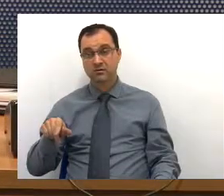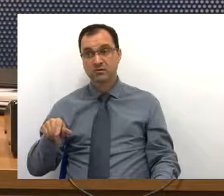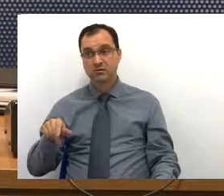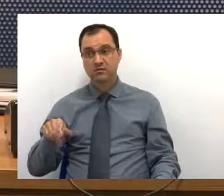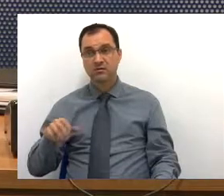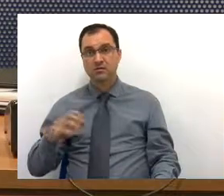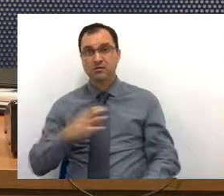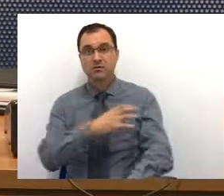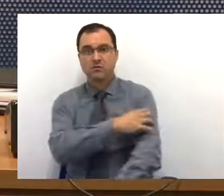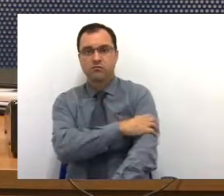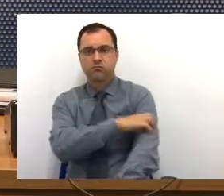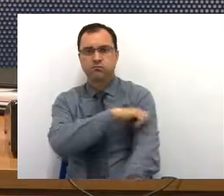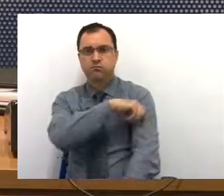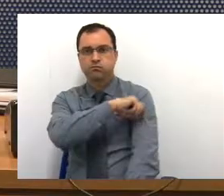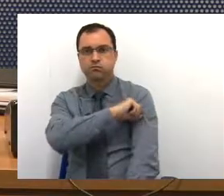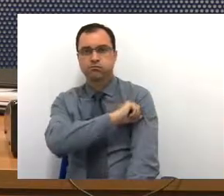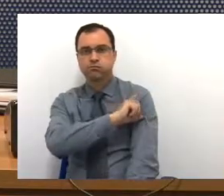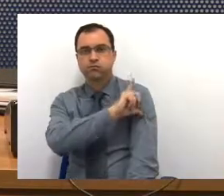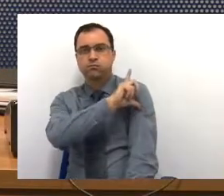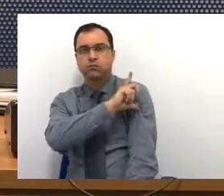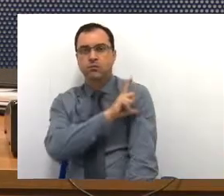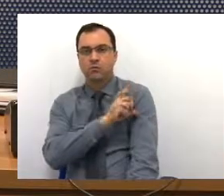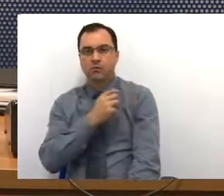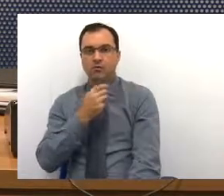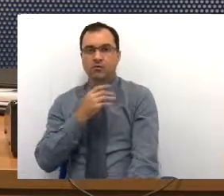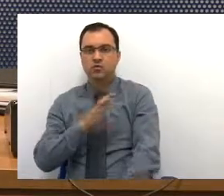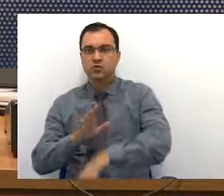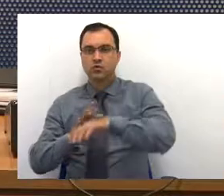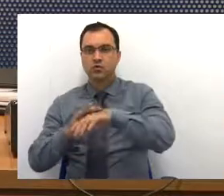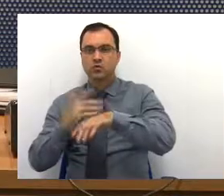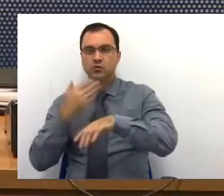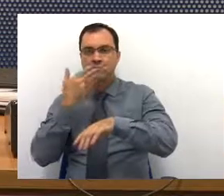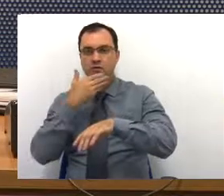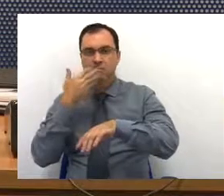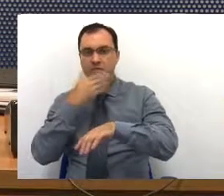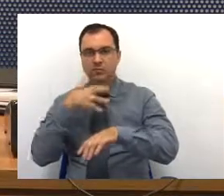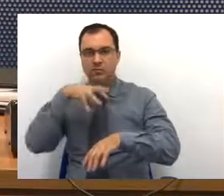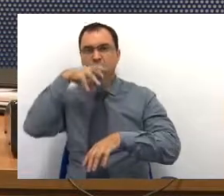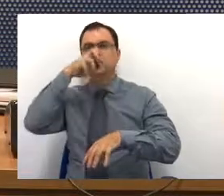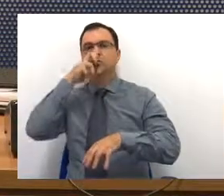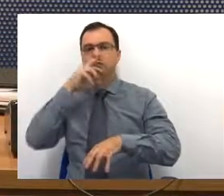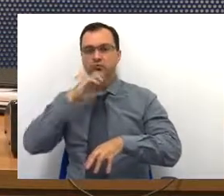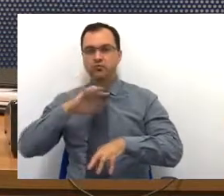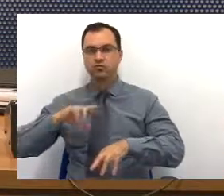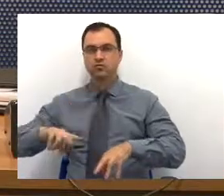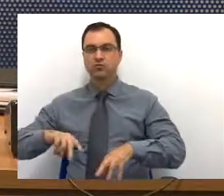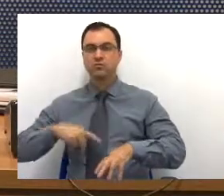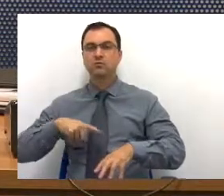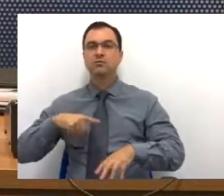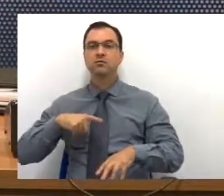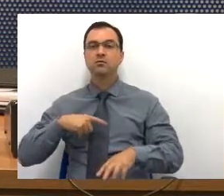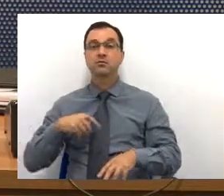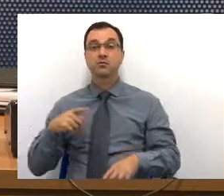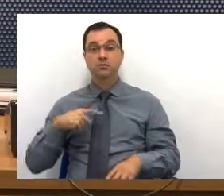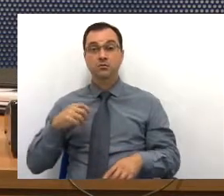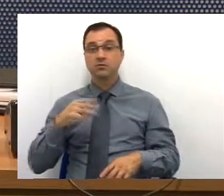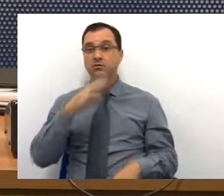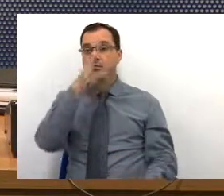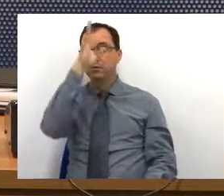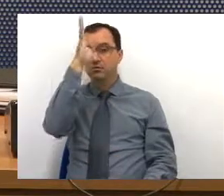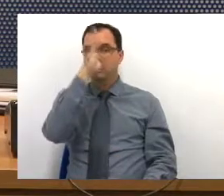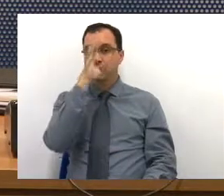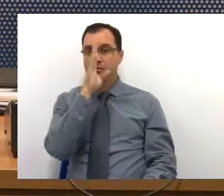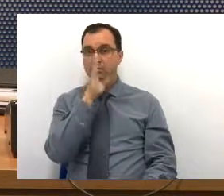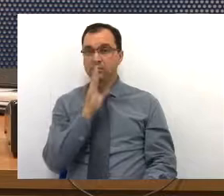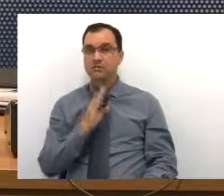pressão alta, para diabetes, para asma, hoje tem gratuito na